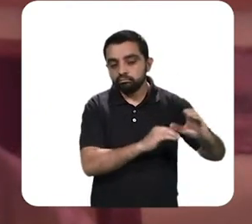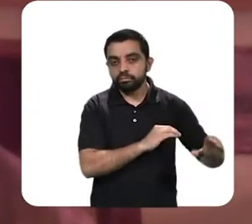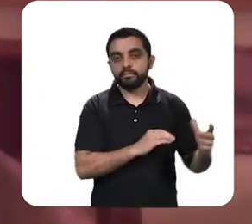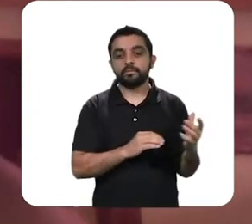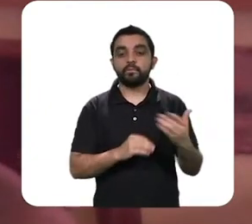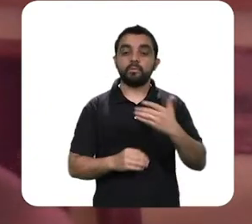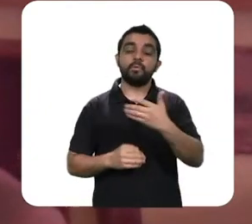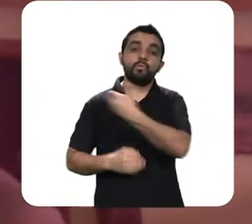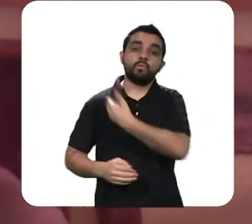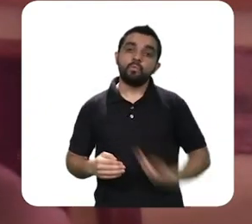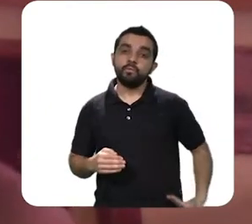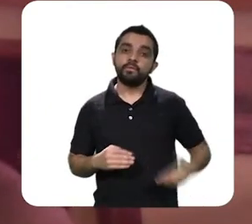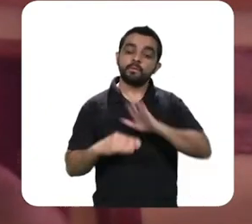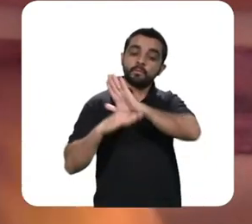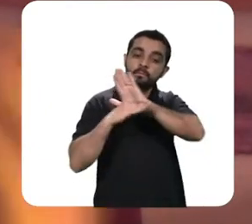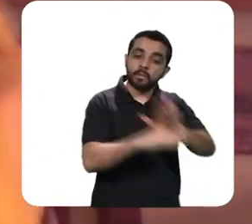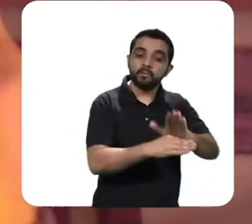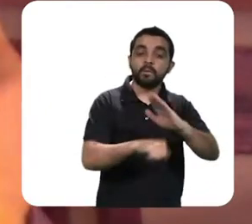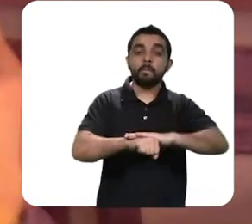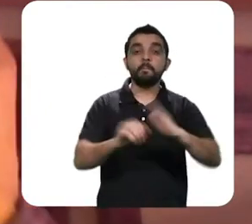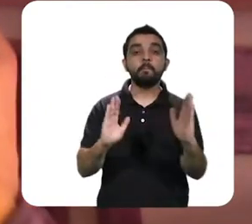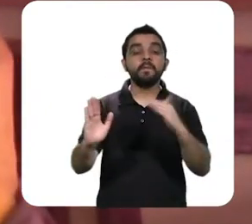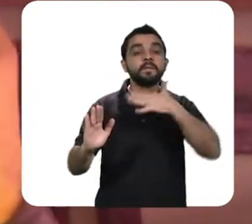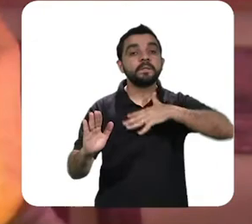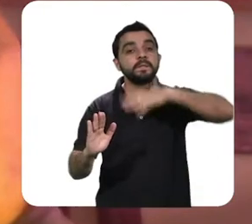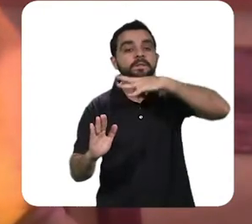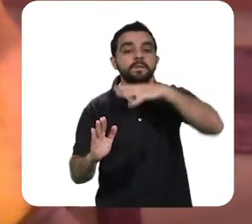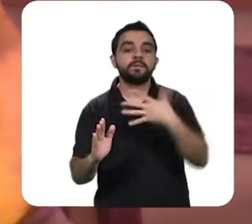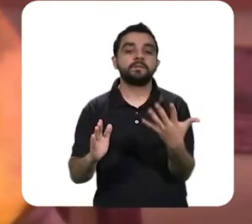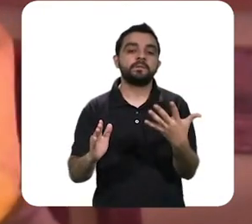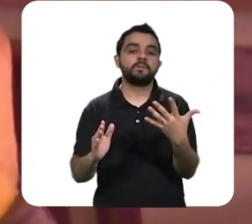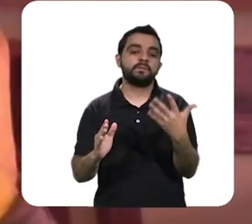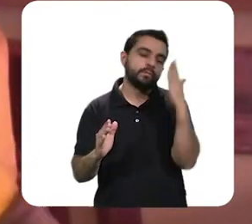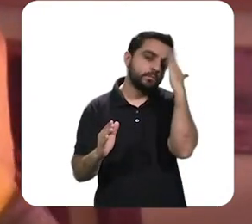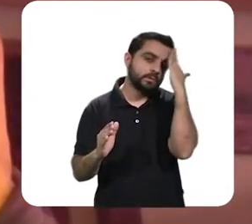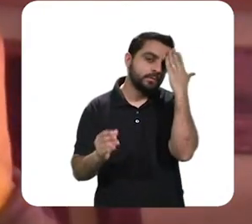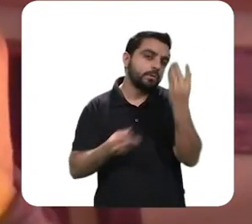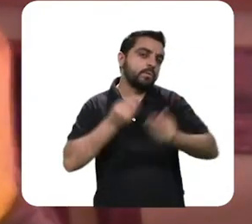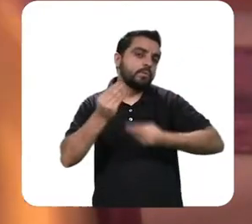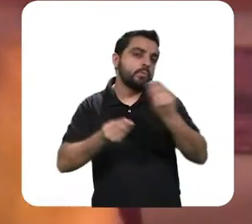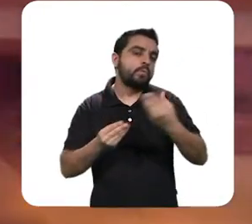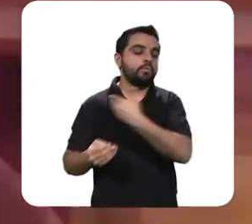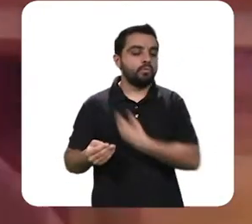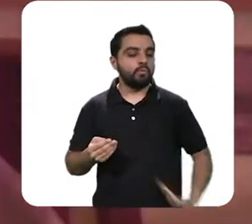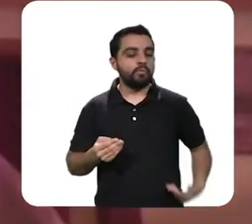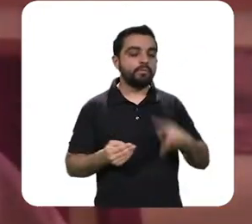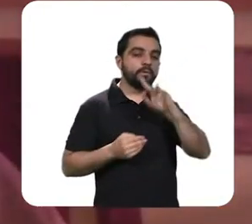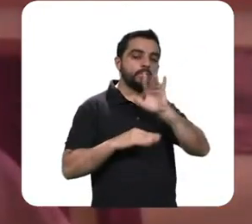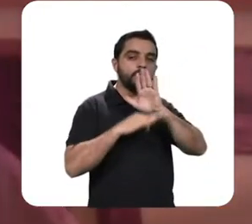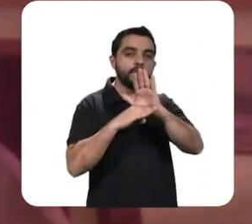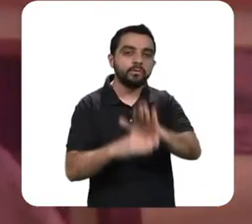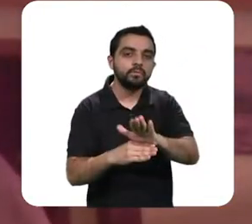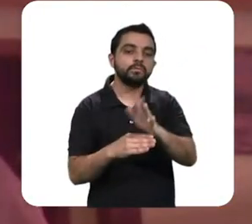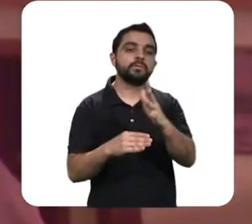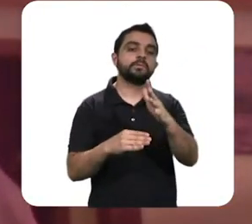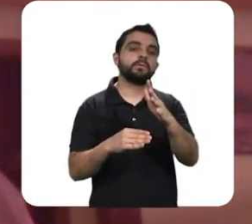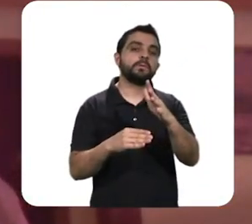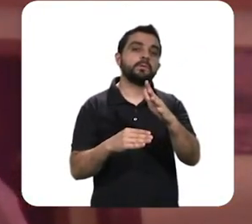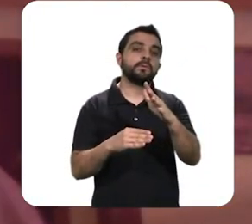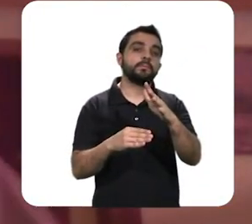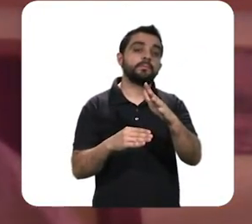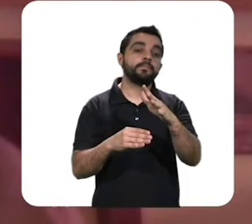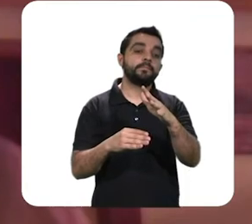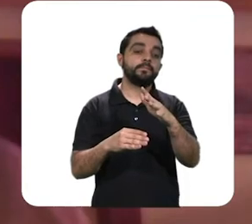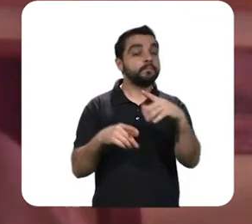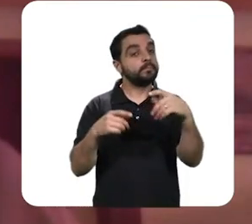Estado na superação da crise a disputa sobre como que o Estado vai participar no esforço de salvação nacional